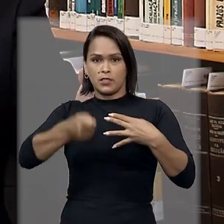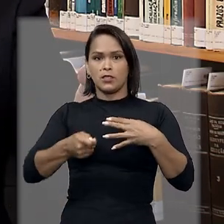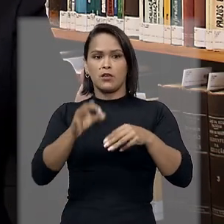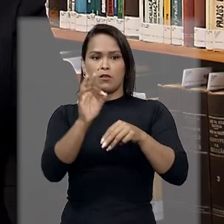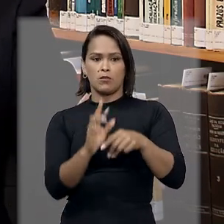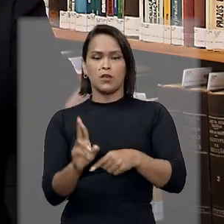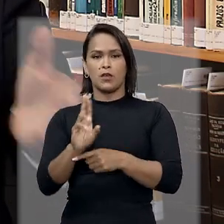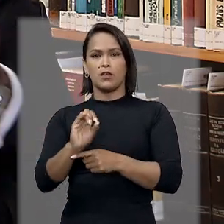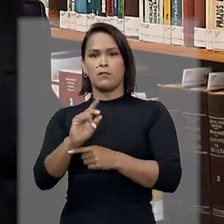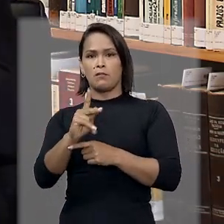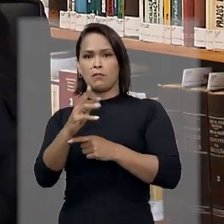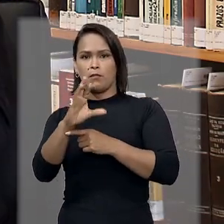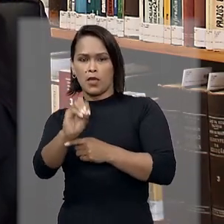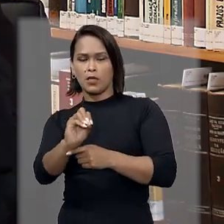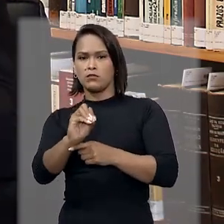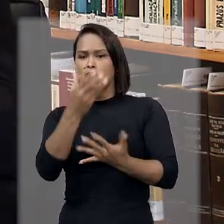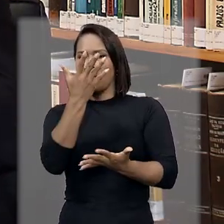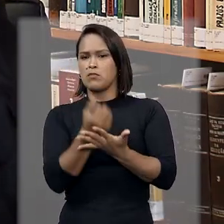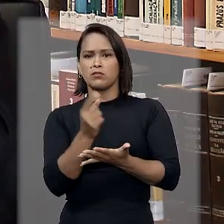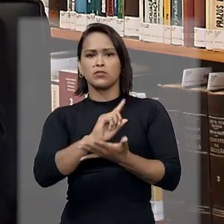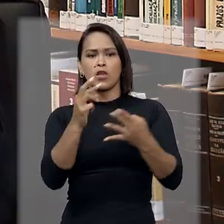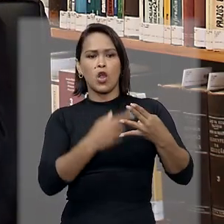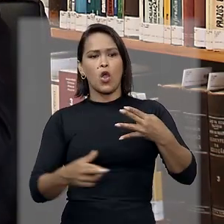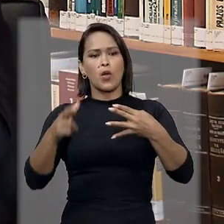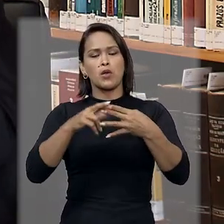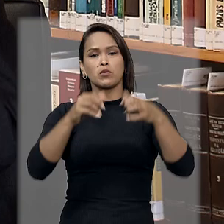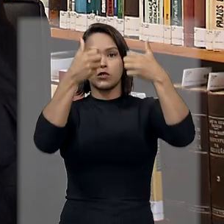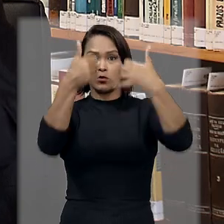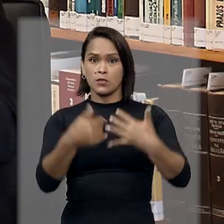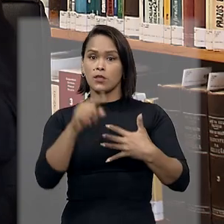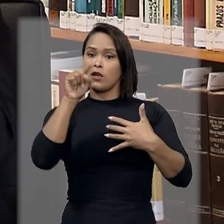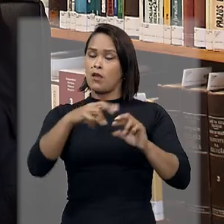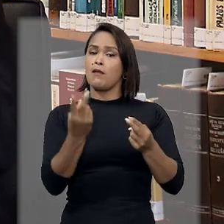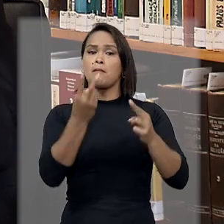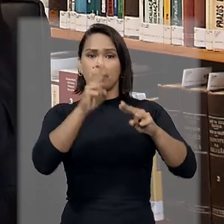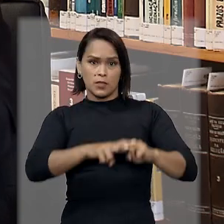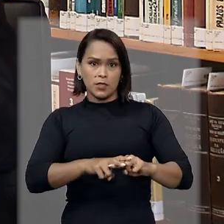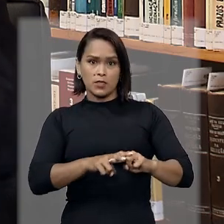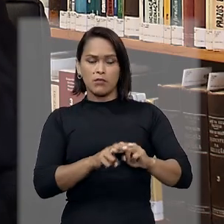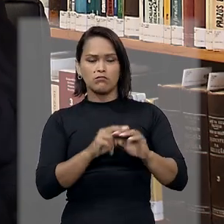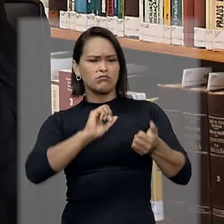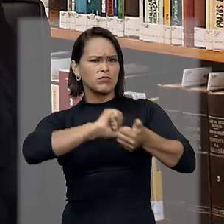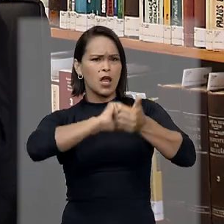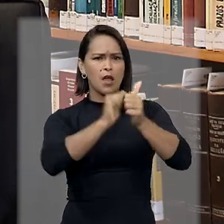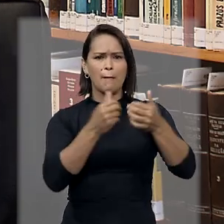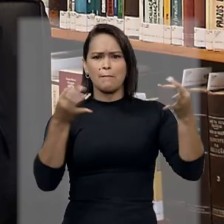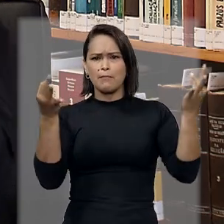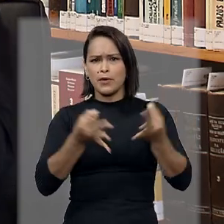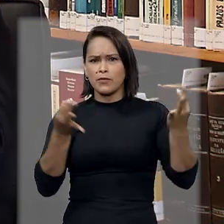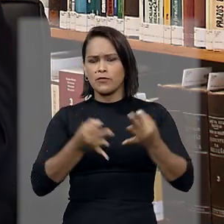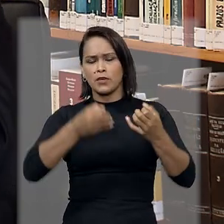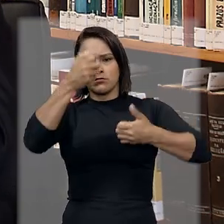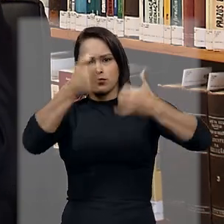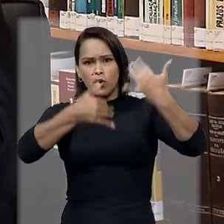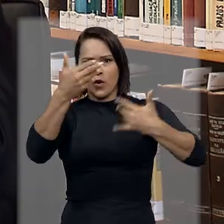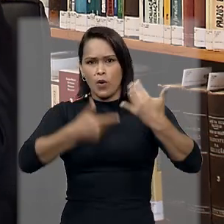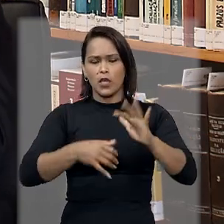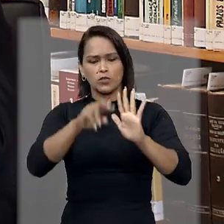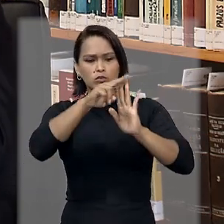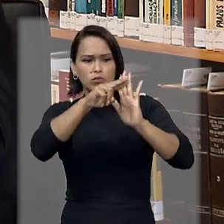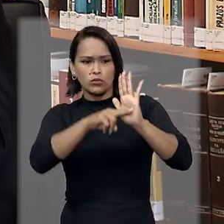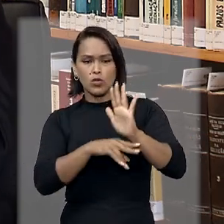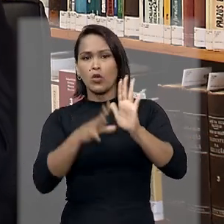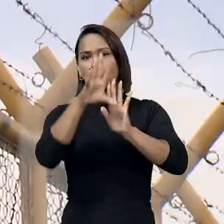ministro Ribeiro Dantas negou o provimento ao recurso ressaltando que a prisão está adequadamente fundamentada em elementos